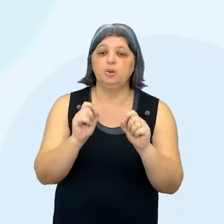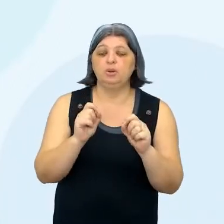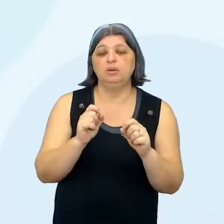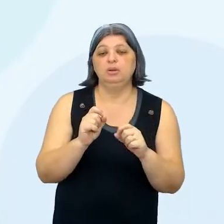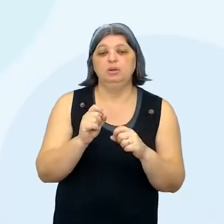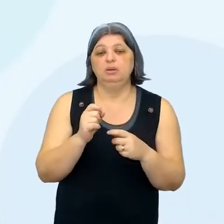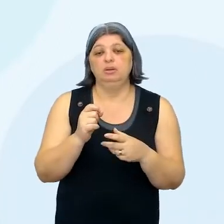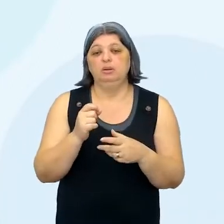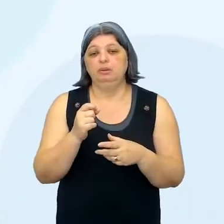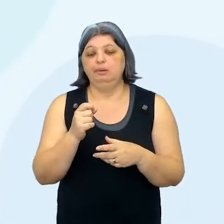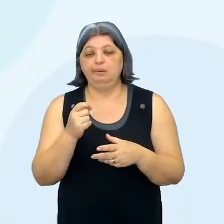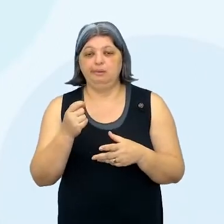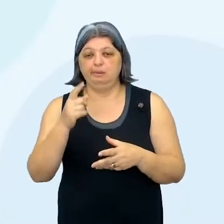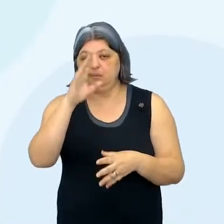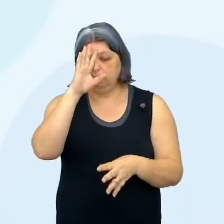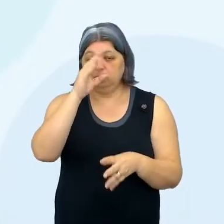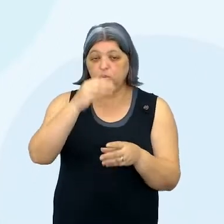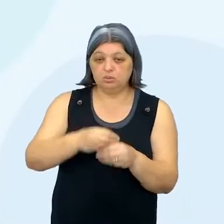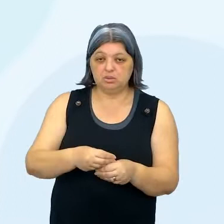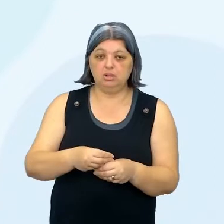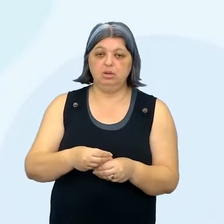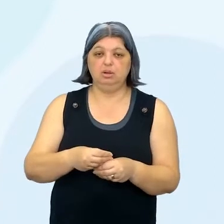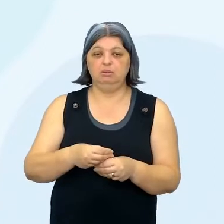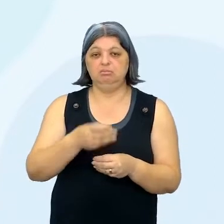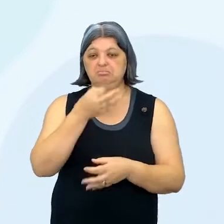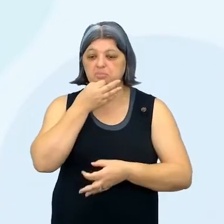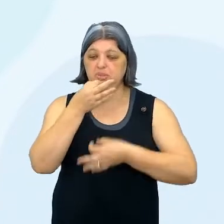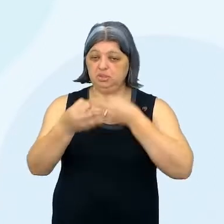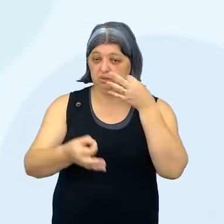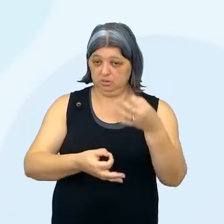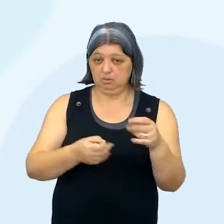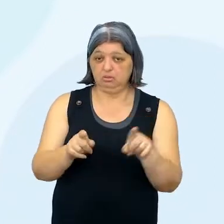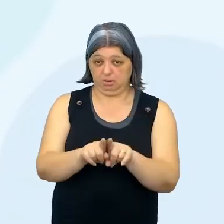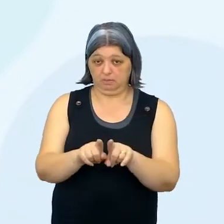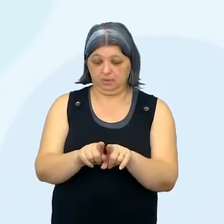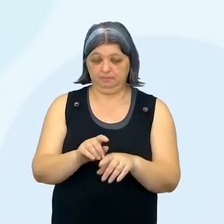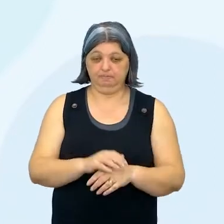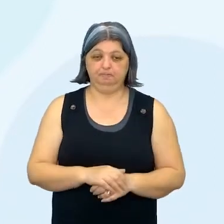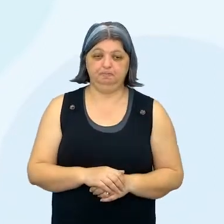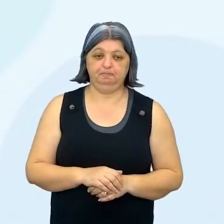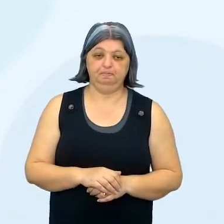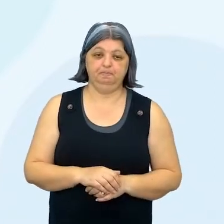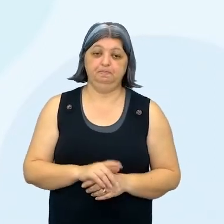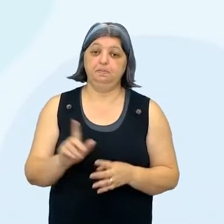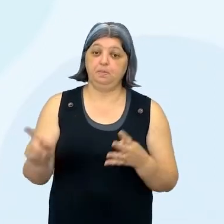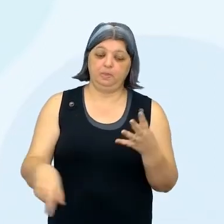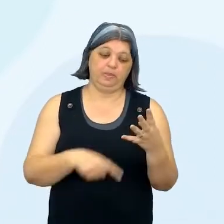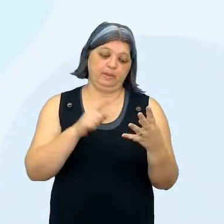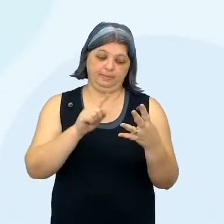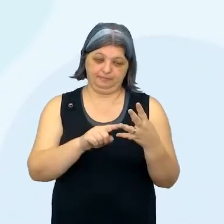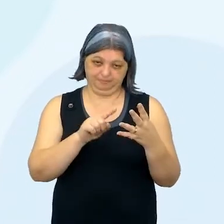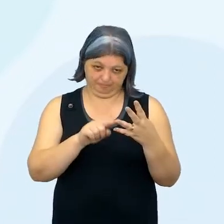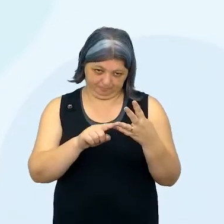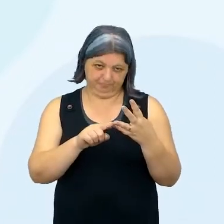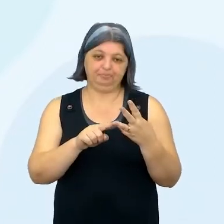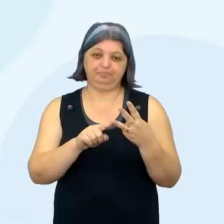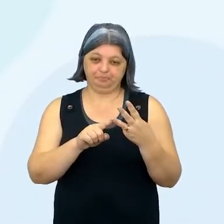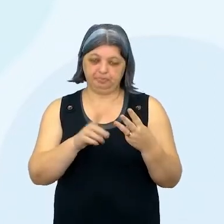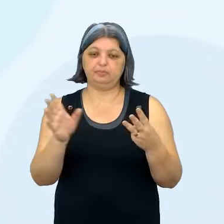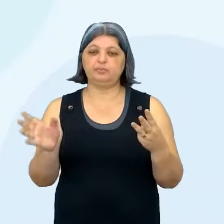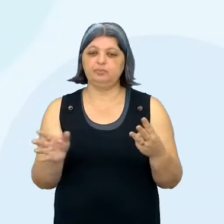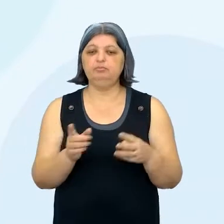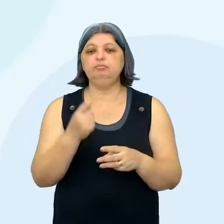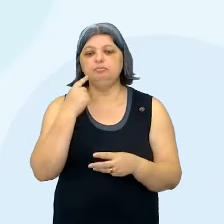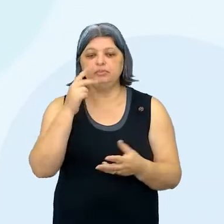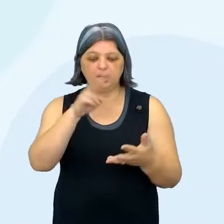achados, as suas conclusões, as suas sugestões, enfim, né? Aí, no terceiro momento, depois de ter feito isso, você